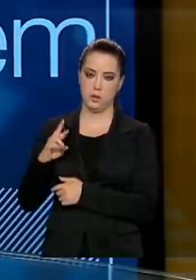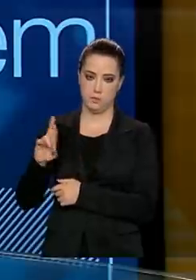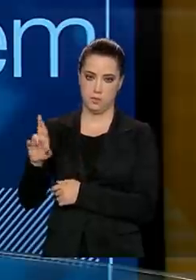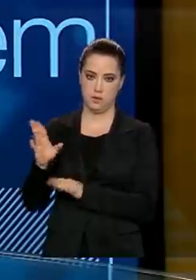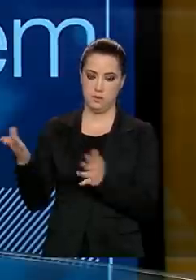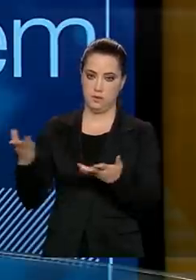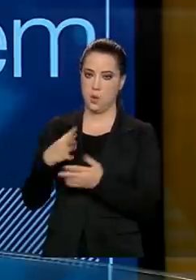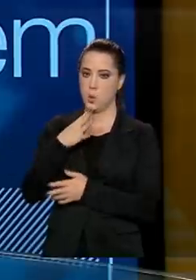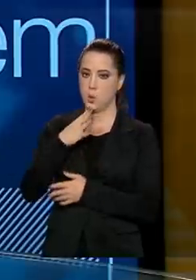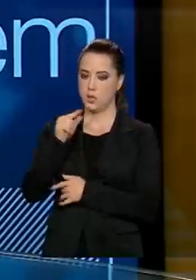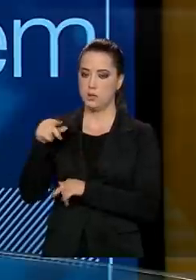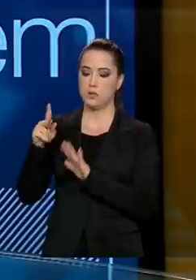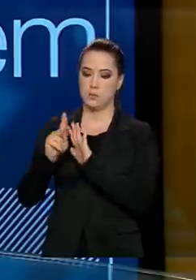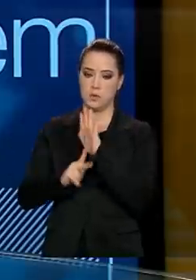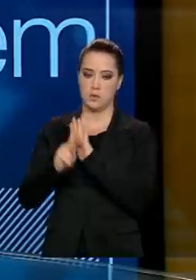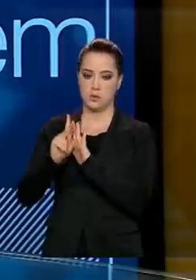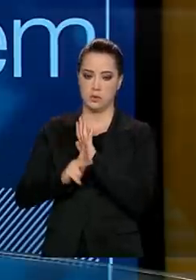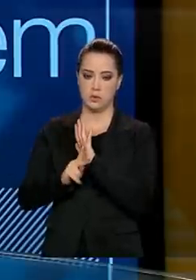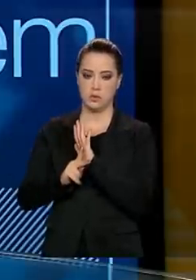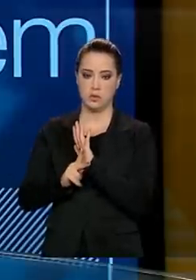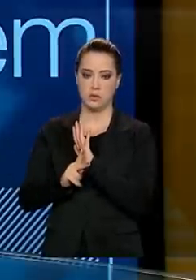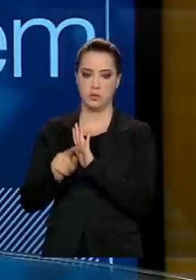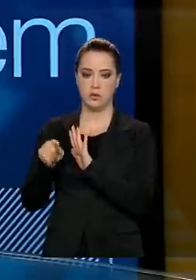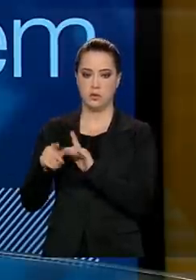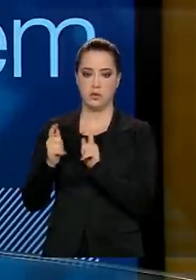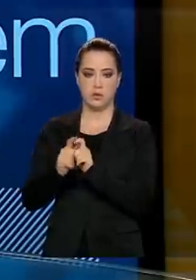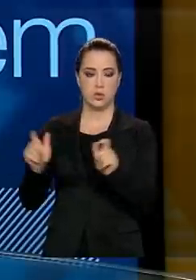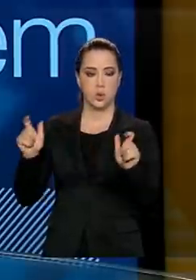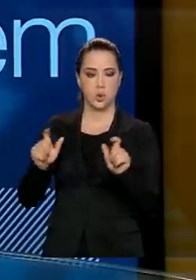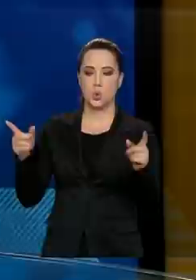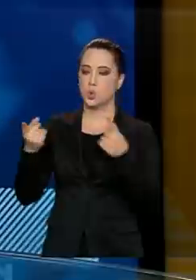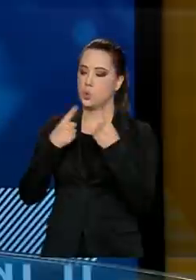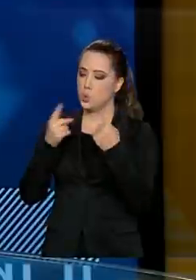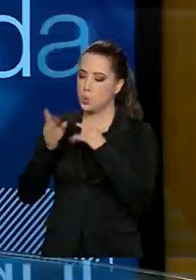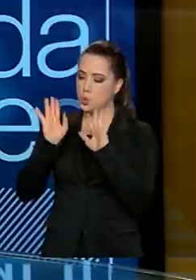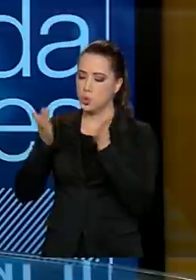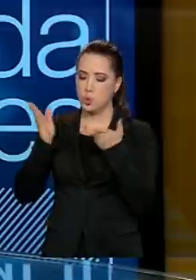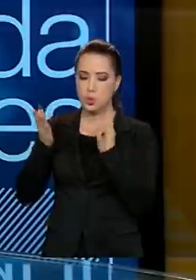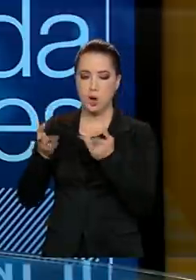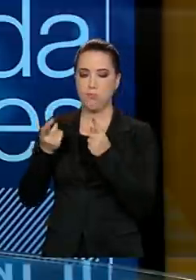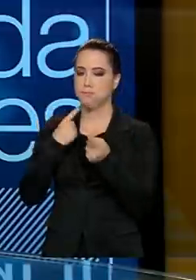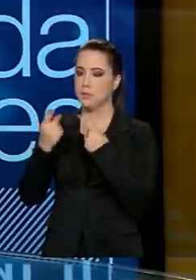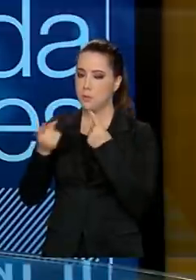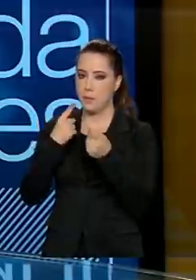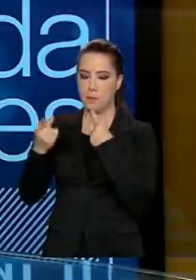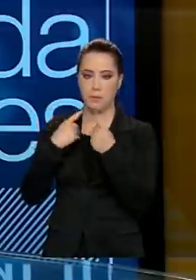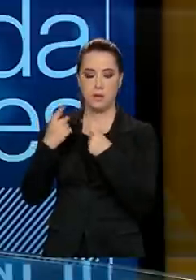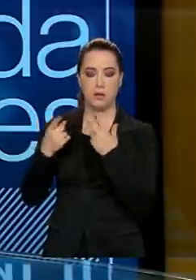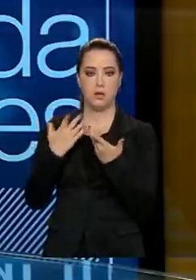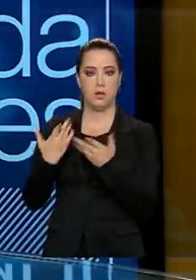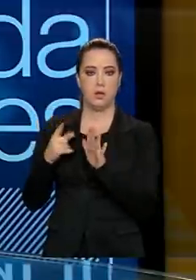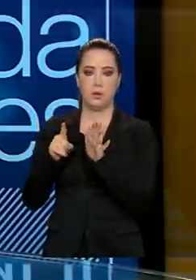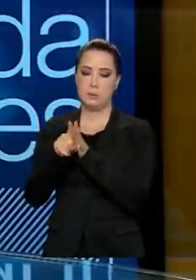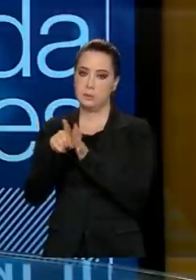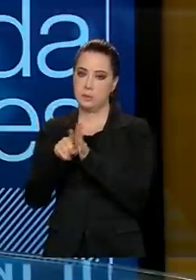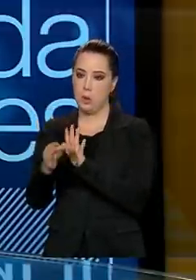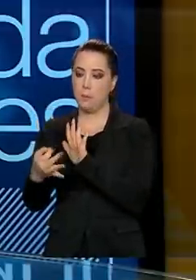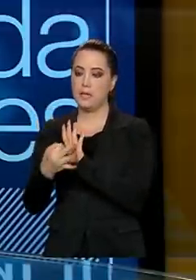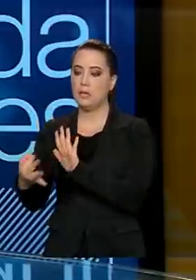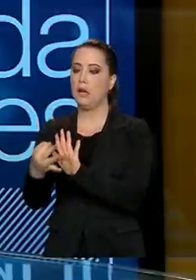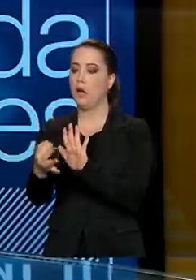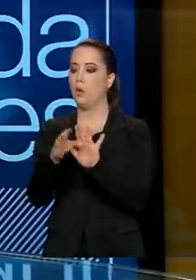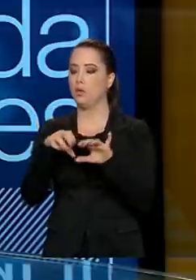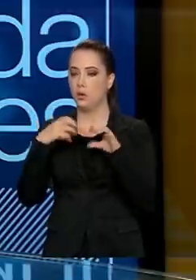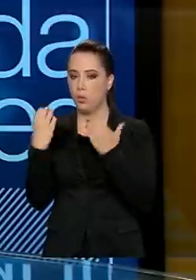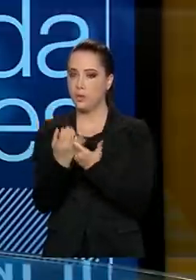projeto, esse projeto foi amplamente debatido, ele foi objeto de uma consulta à comunidade,